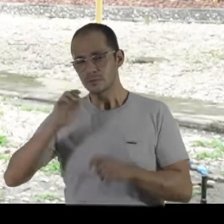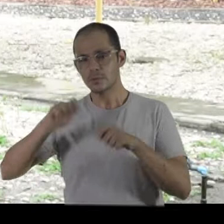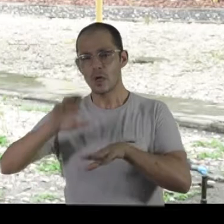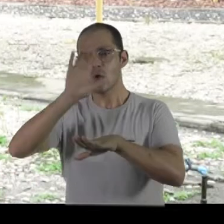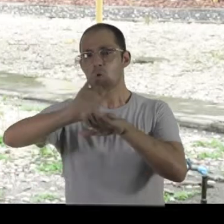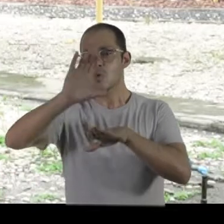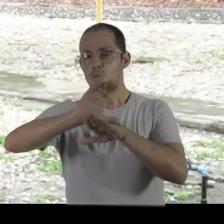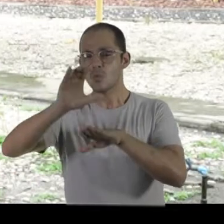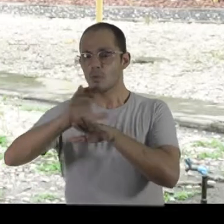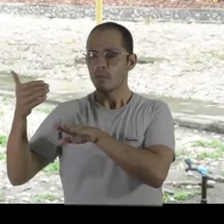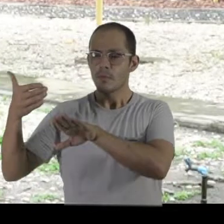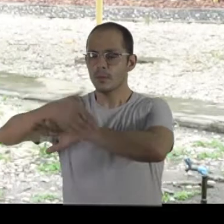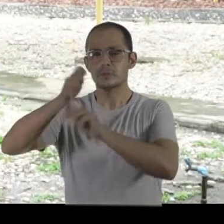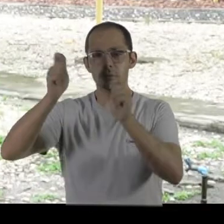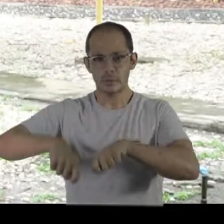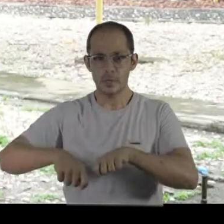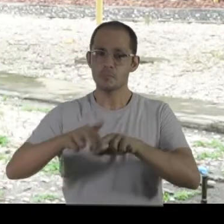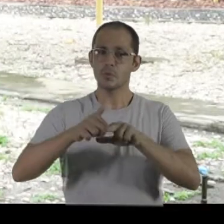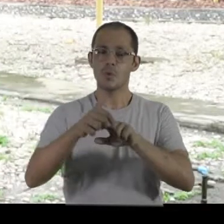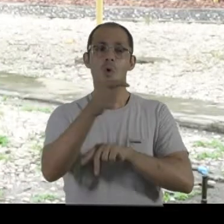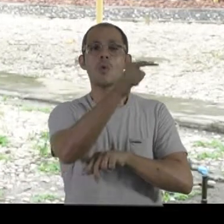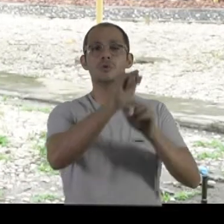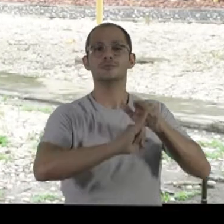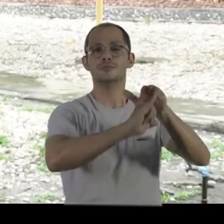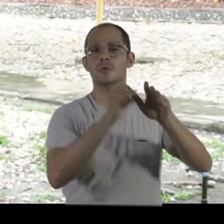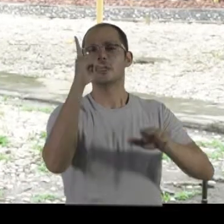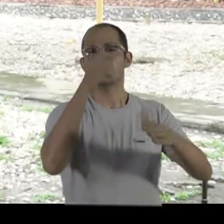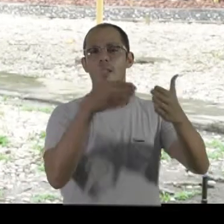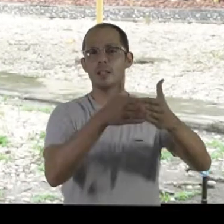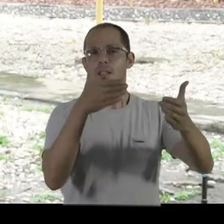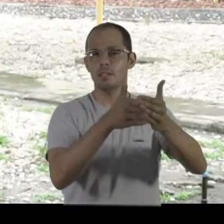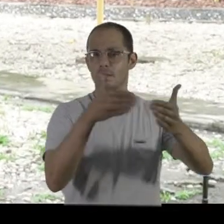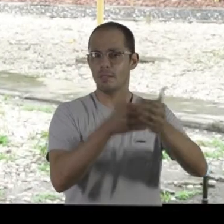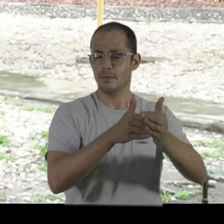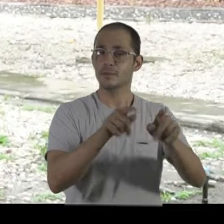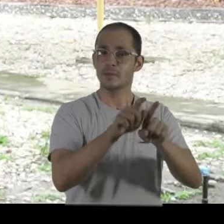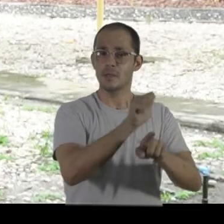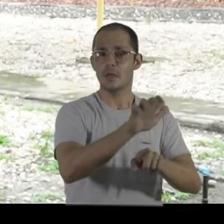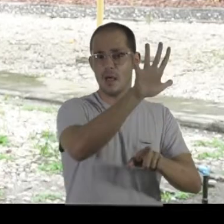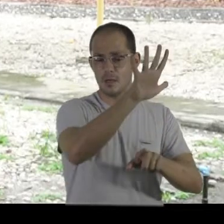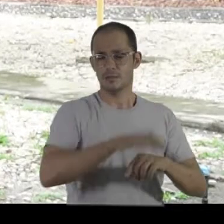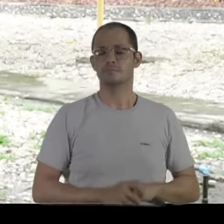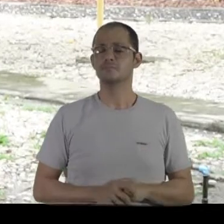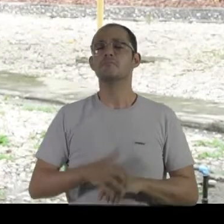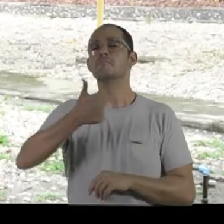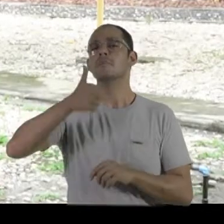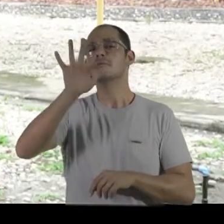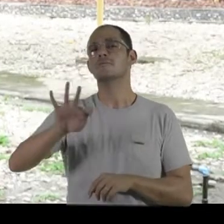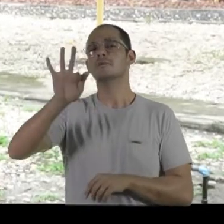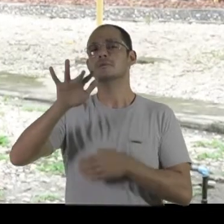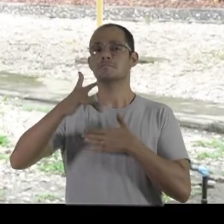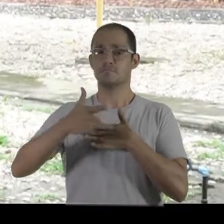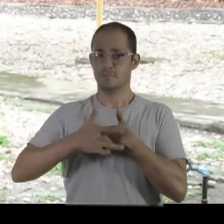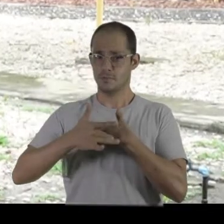cursos que, por outras vias, são cursos bem caros, cursos de difícil acesso, né? A nossa primeira universidade de medicina, a nossa primeira